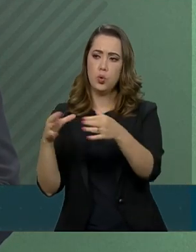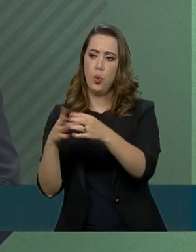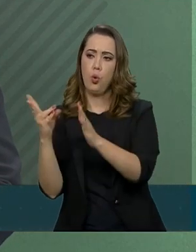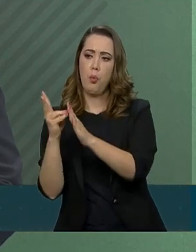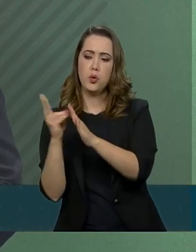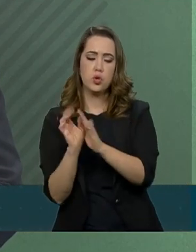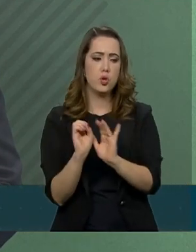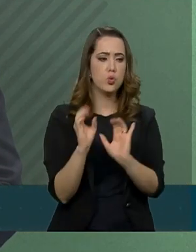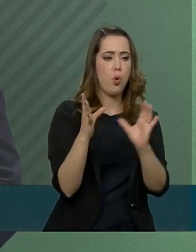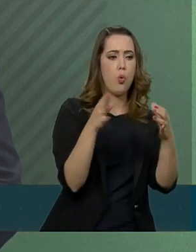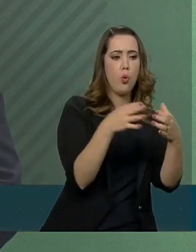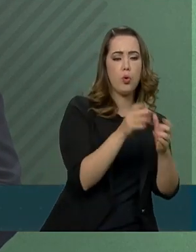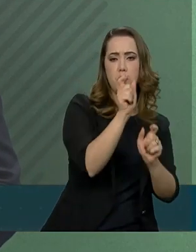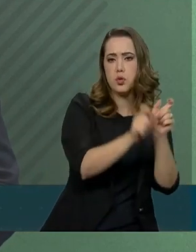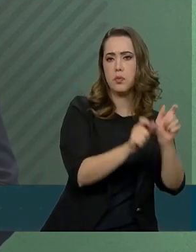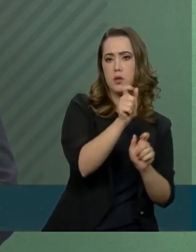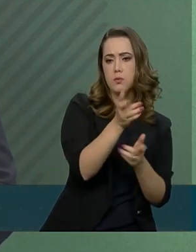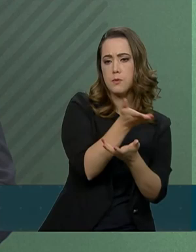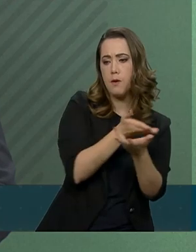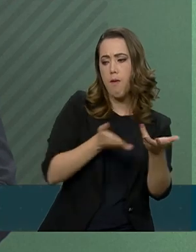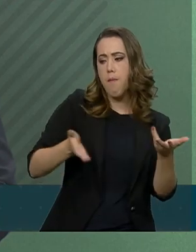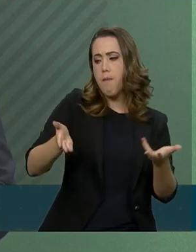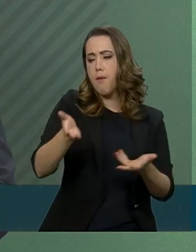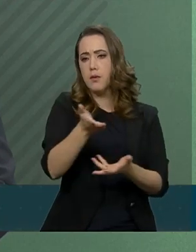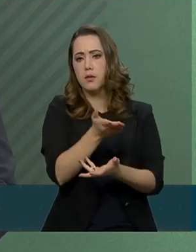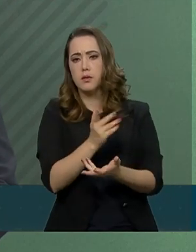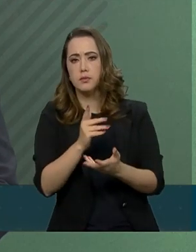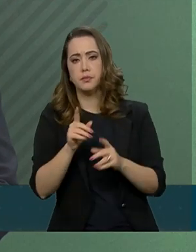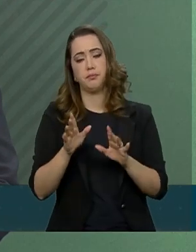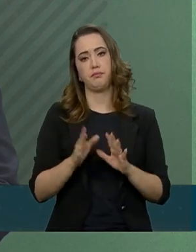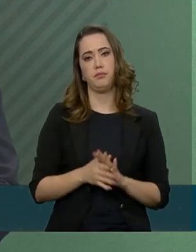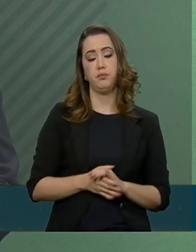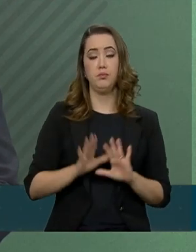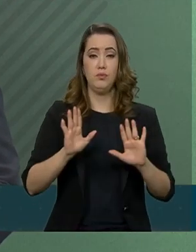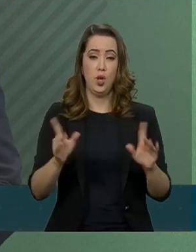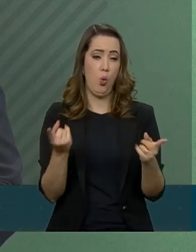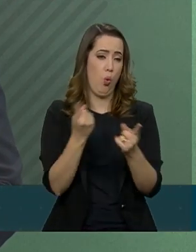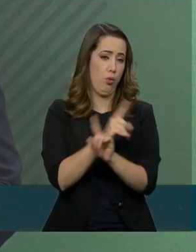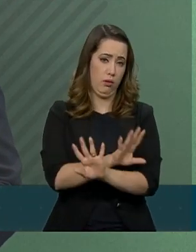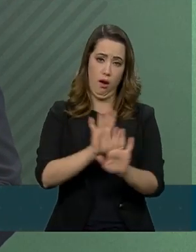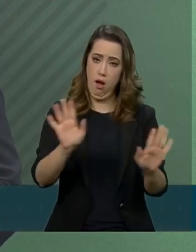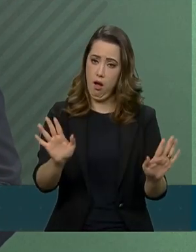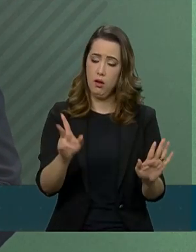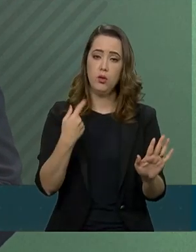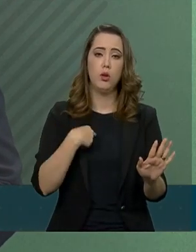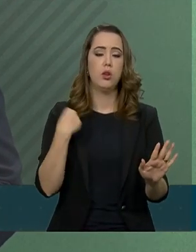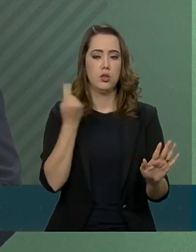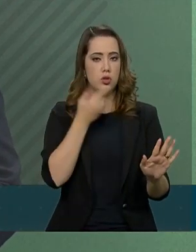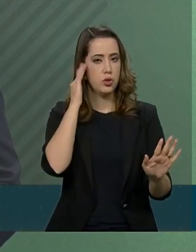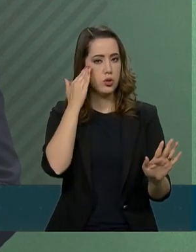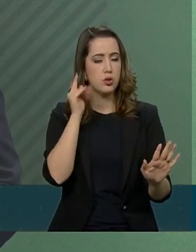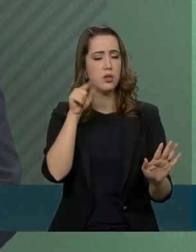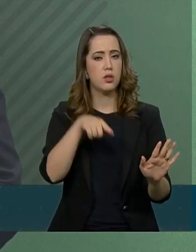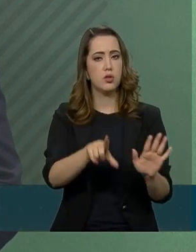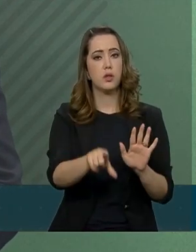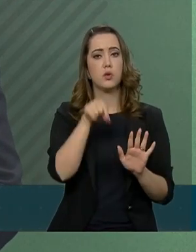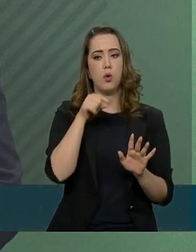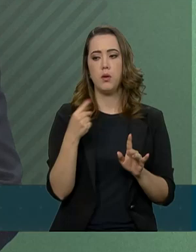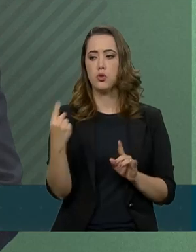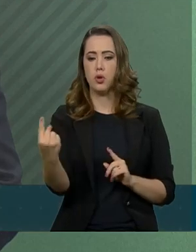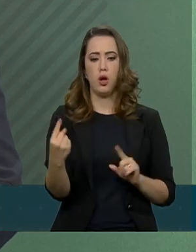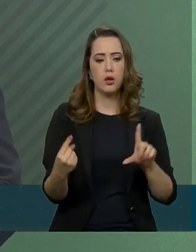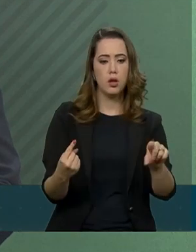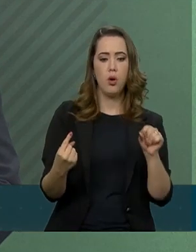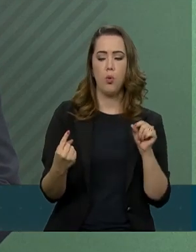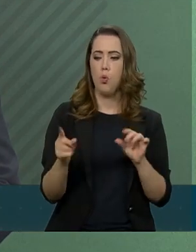eventuais cidadãos que giram no entorno das suas respectivas reservas. Ao contrário, prevalece a decisão de cada um